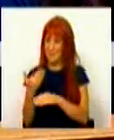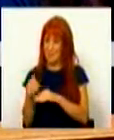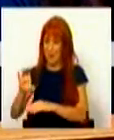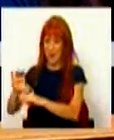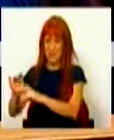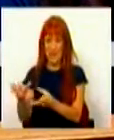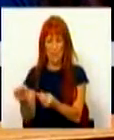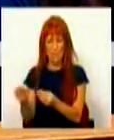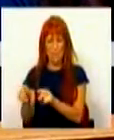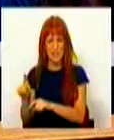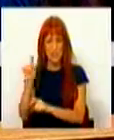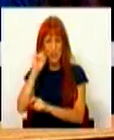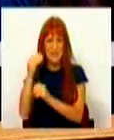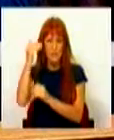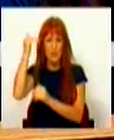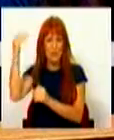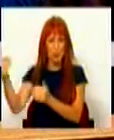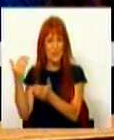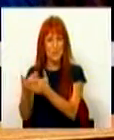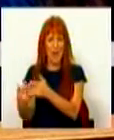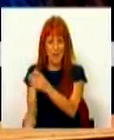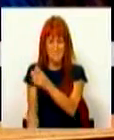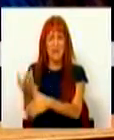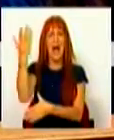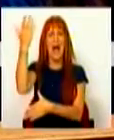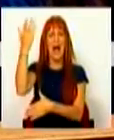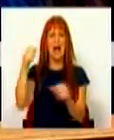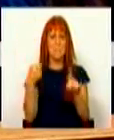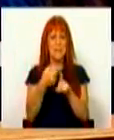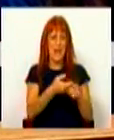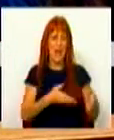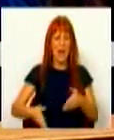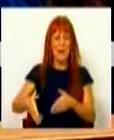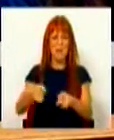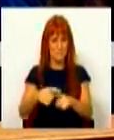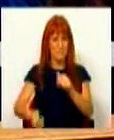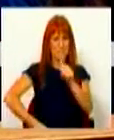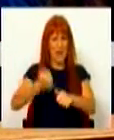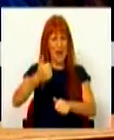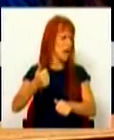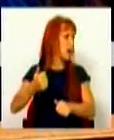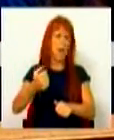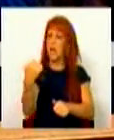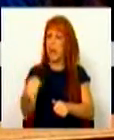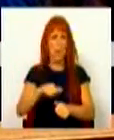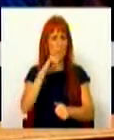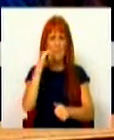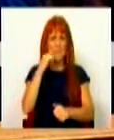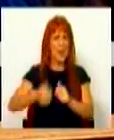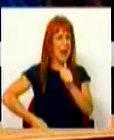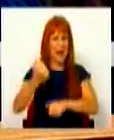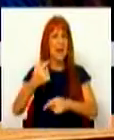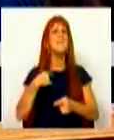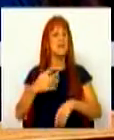e de almofadas de segurança para o futuro. A batalha estratégica está a ganha? Não, não está a ganha. Mas